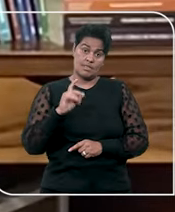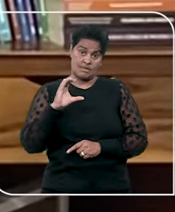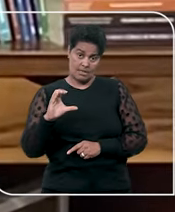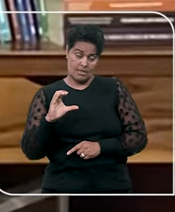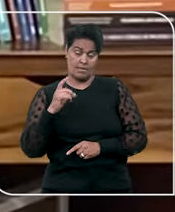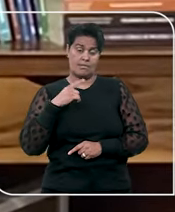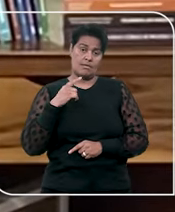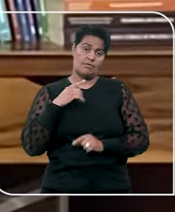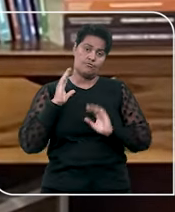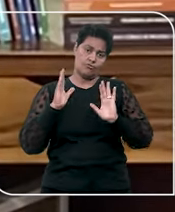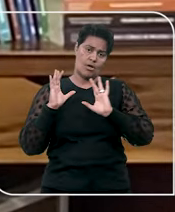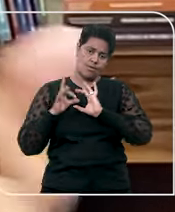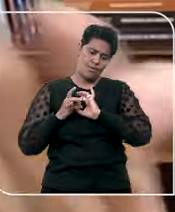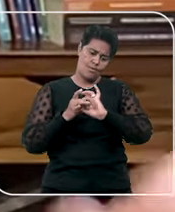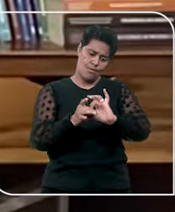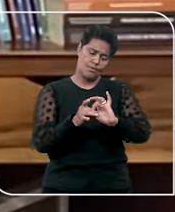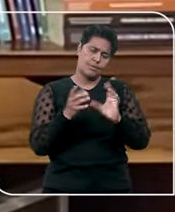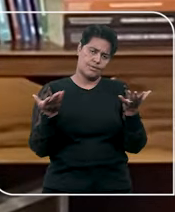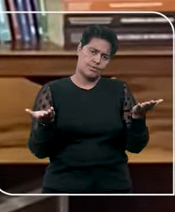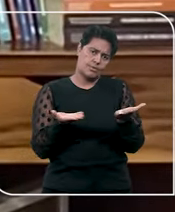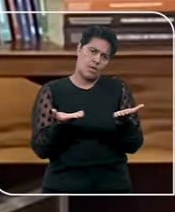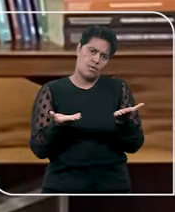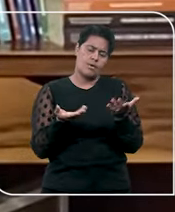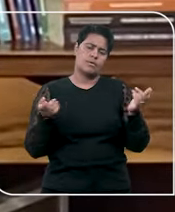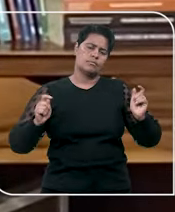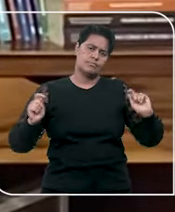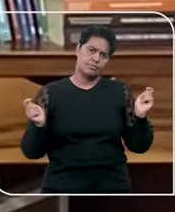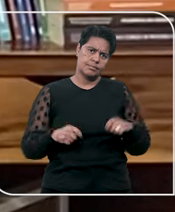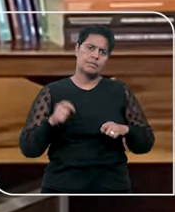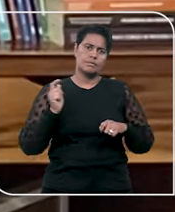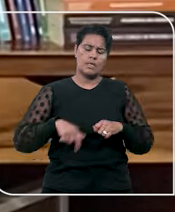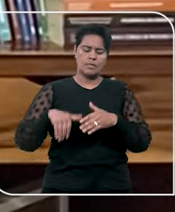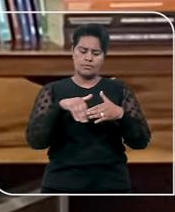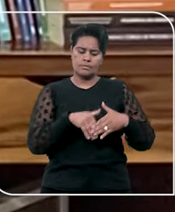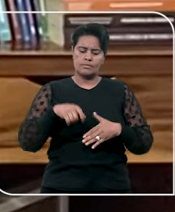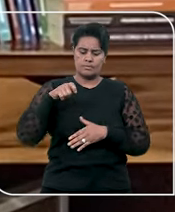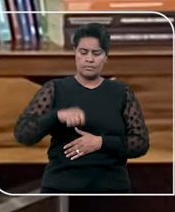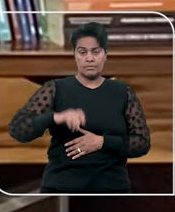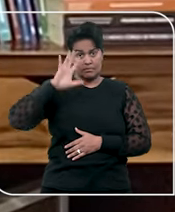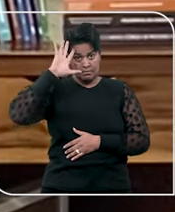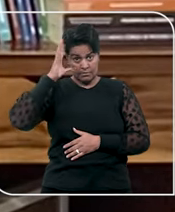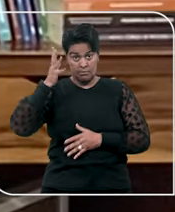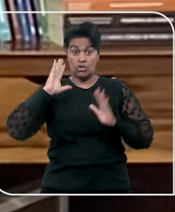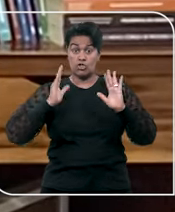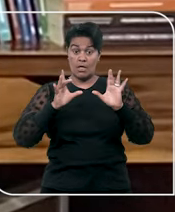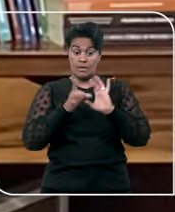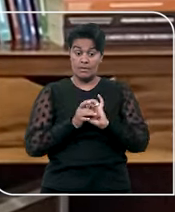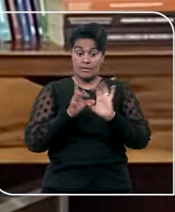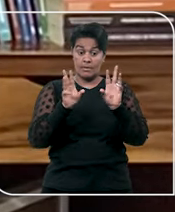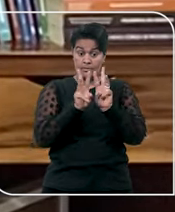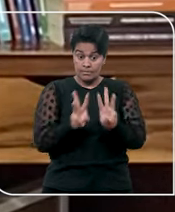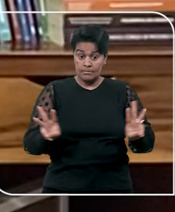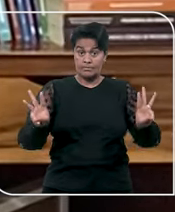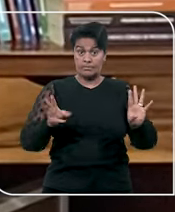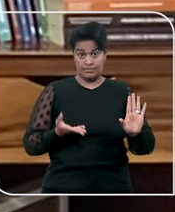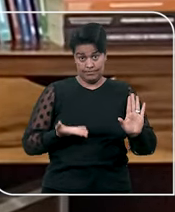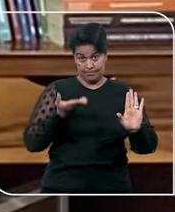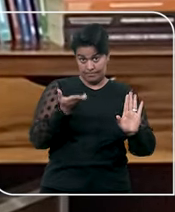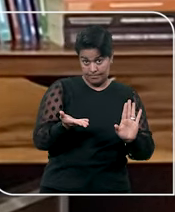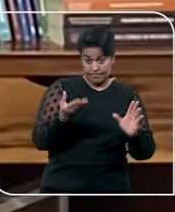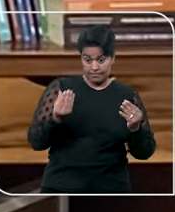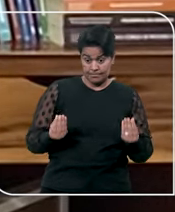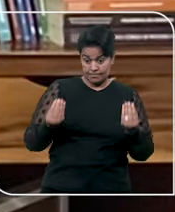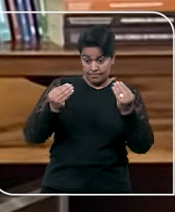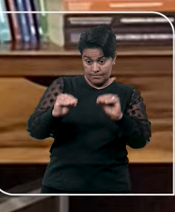nesse contexto mais moderno, fala aí da possibilidade de acórdão que esteja disponível na rede mundial de computadores,